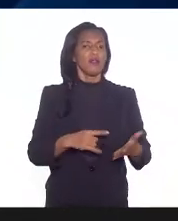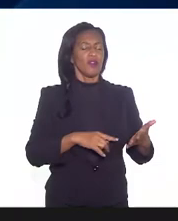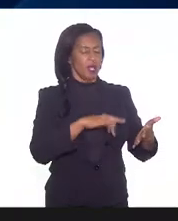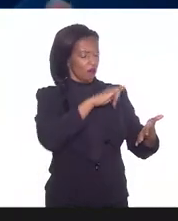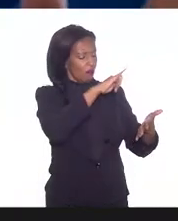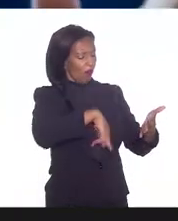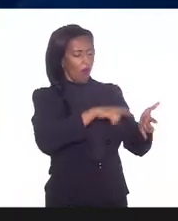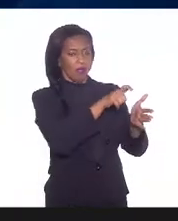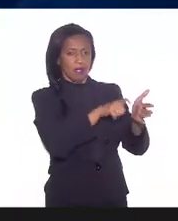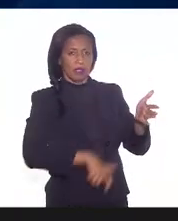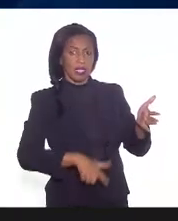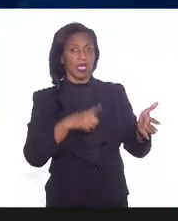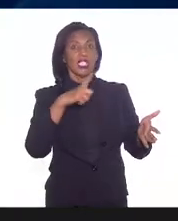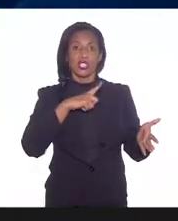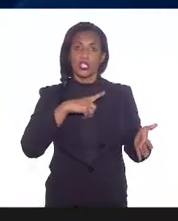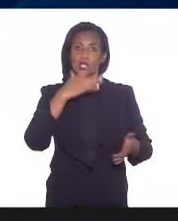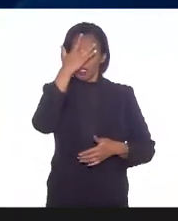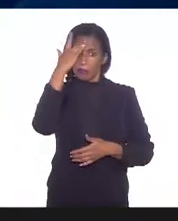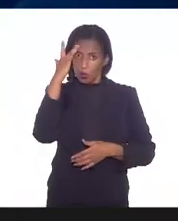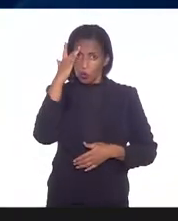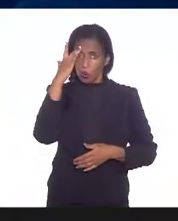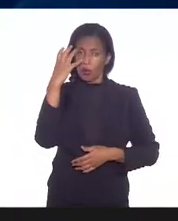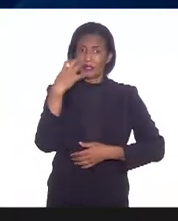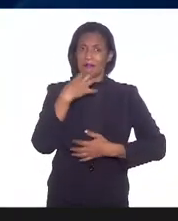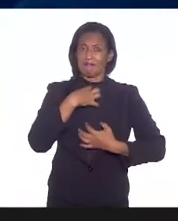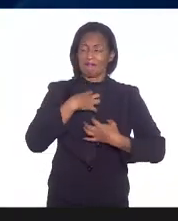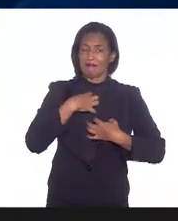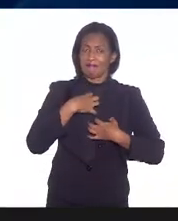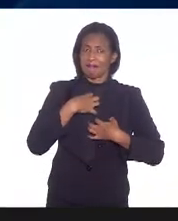pessoas com sintomas, tinha as pessoas